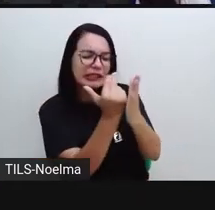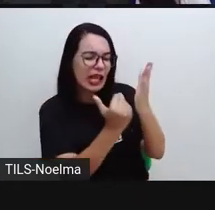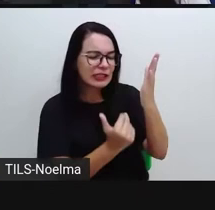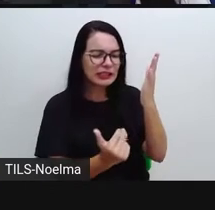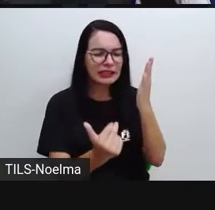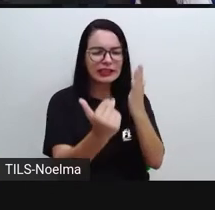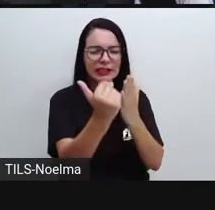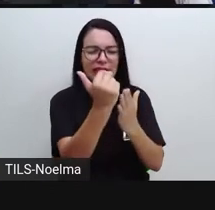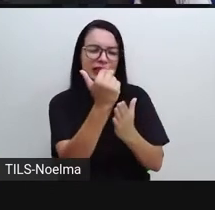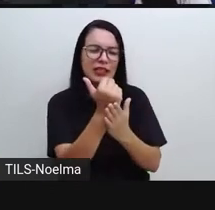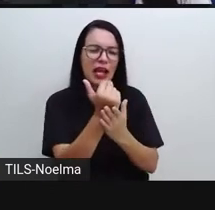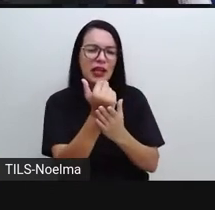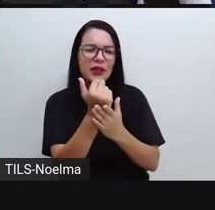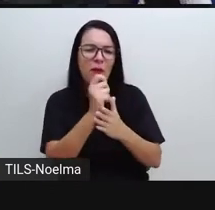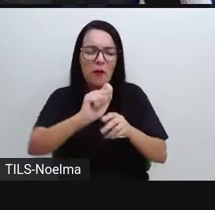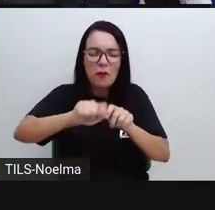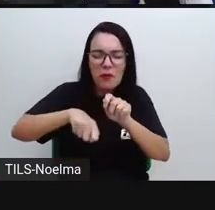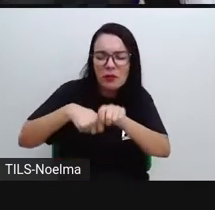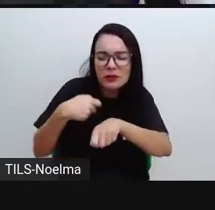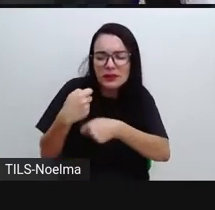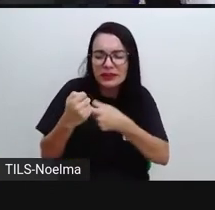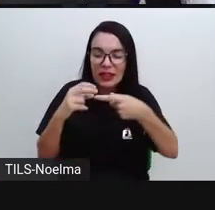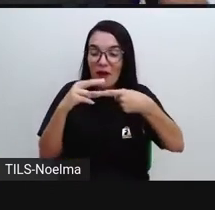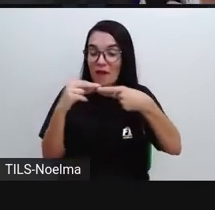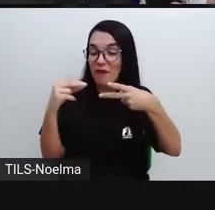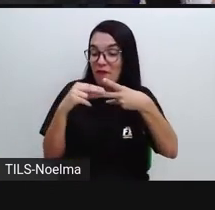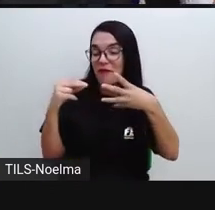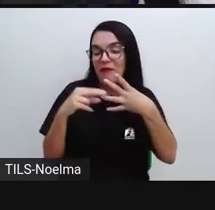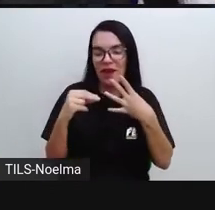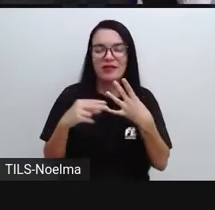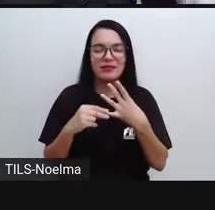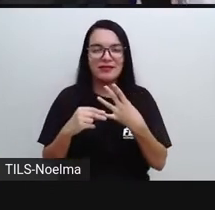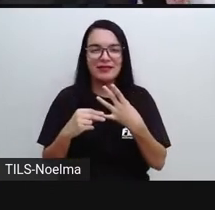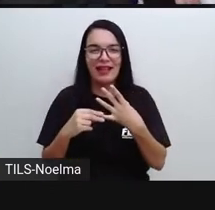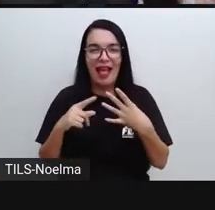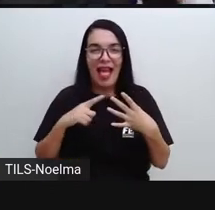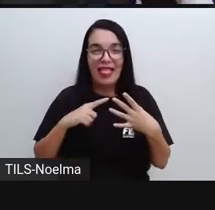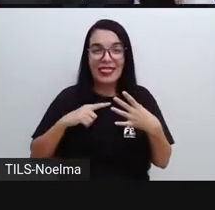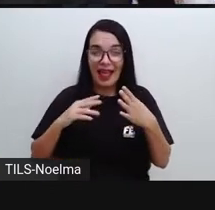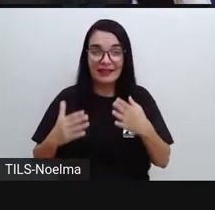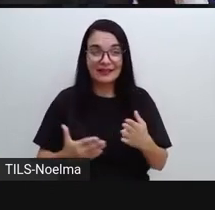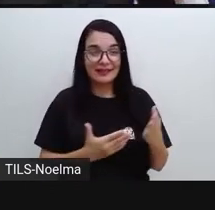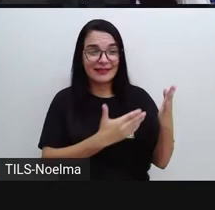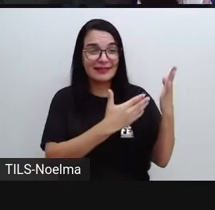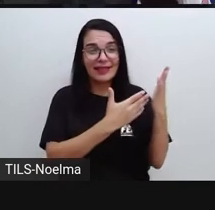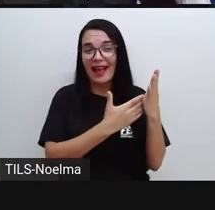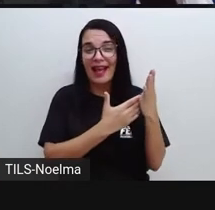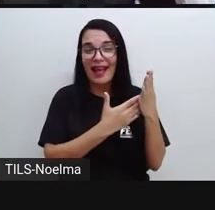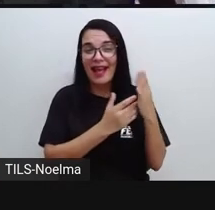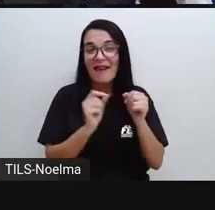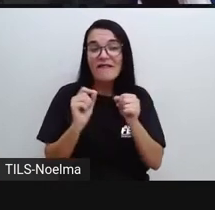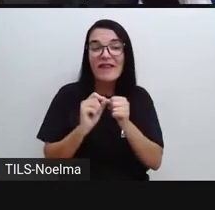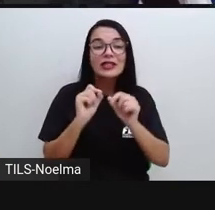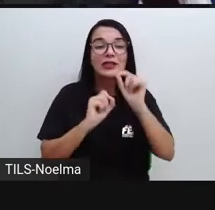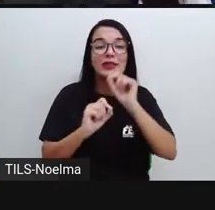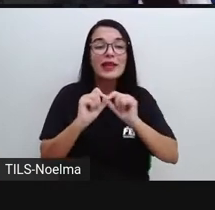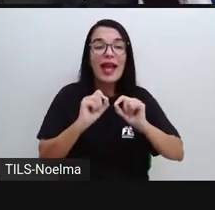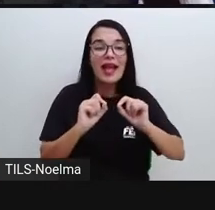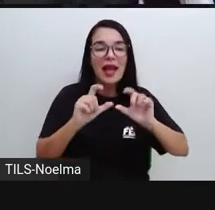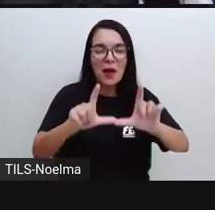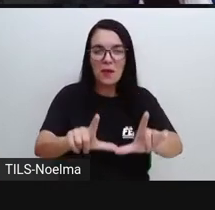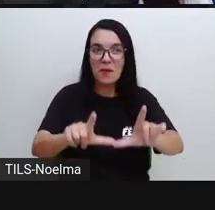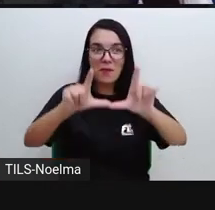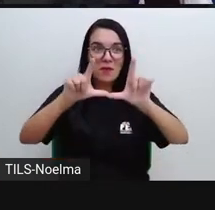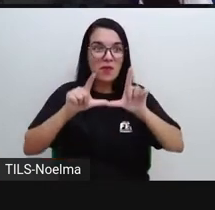versos, certo? E esses contornos, essas palavras vão ficar aí de tal forma que vai formar uma imagem que tem tudo a ver